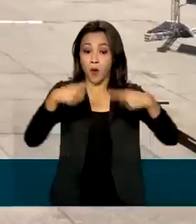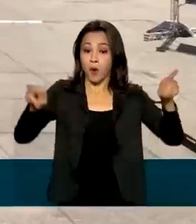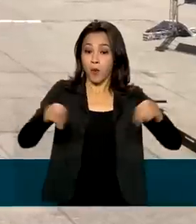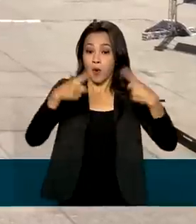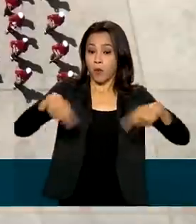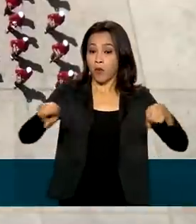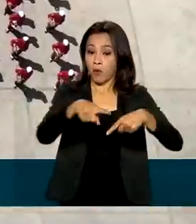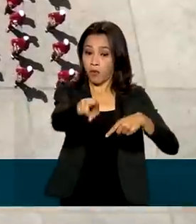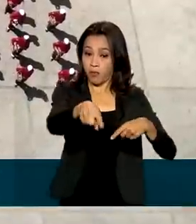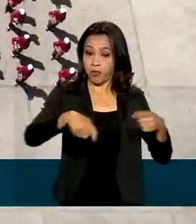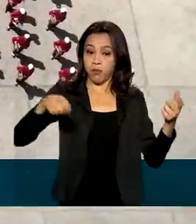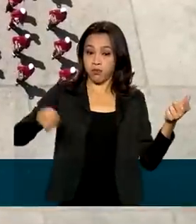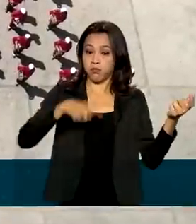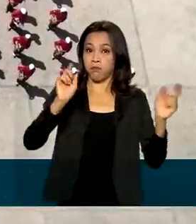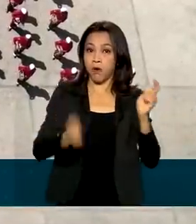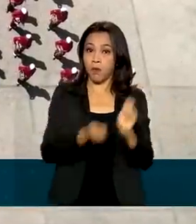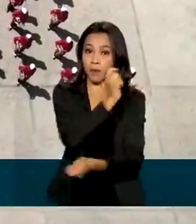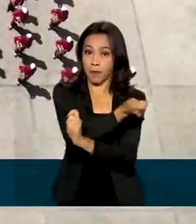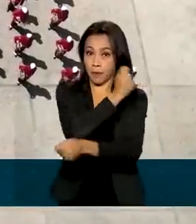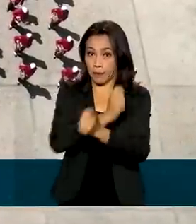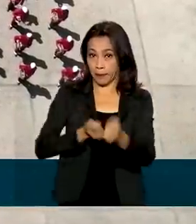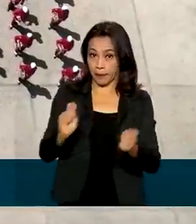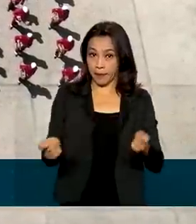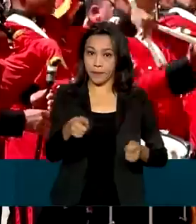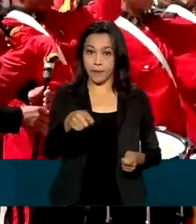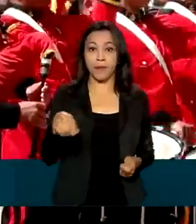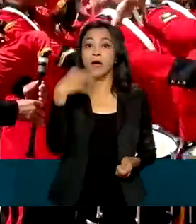da banda marcial do Corpo de Fuzileiros Navais.